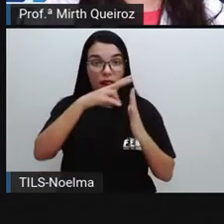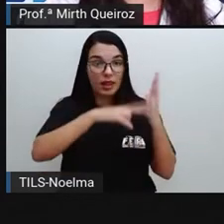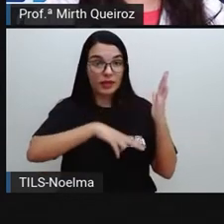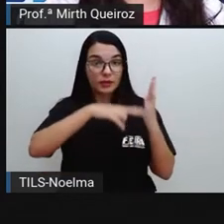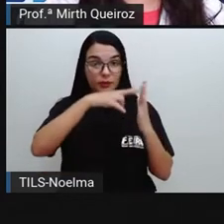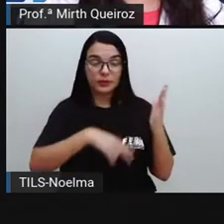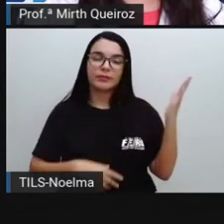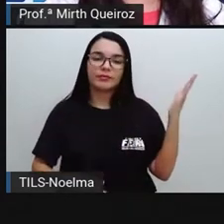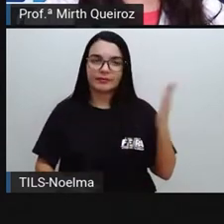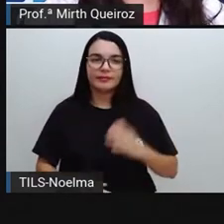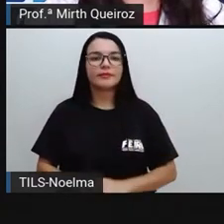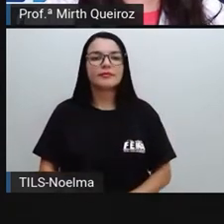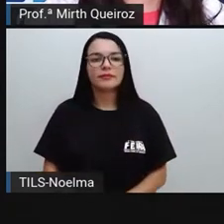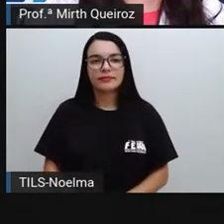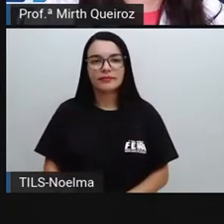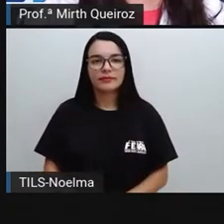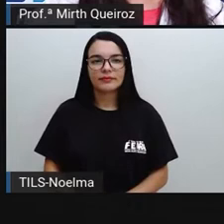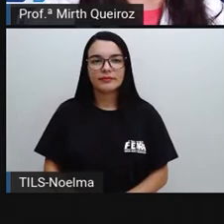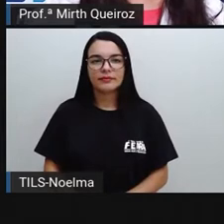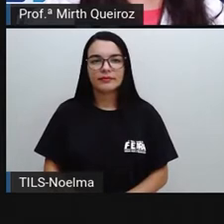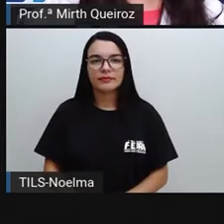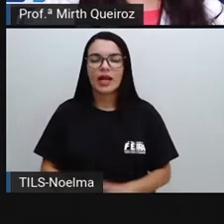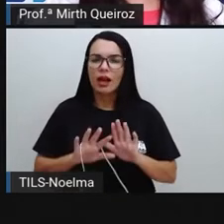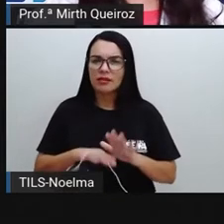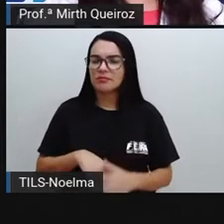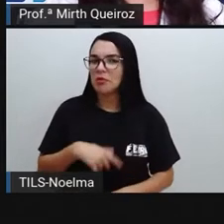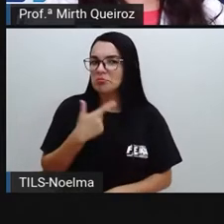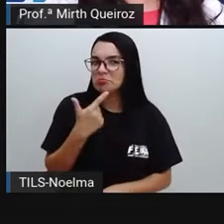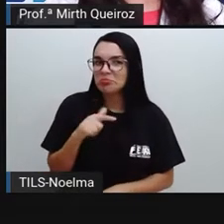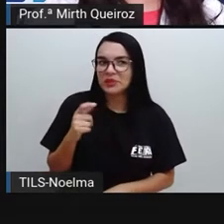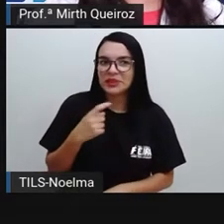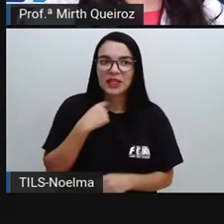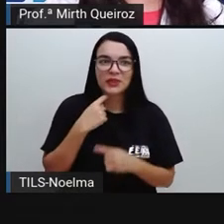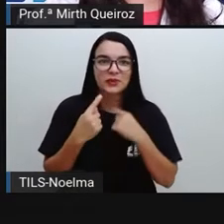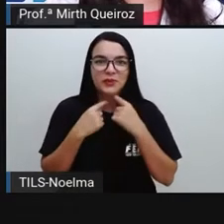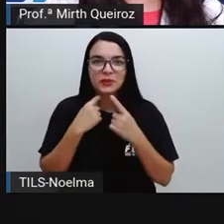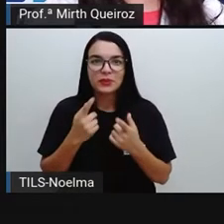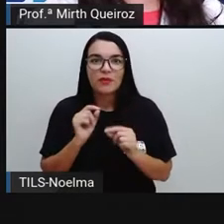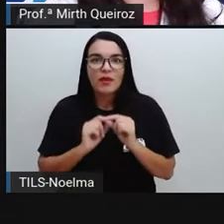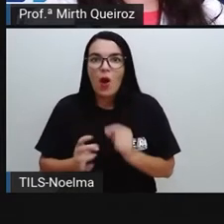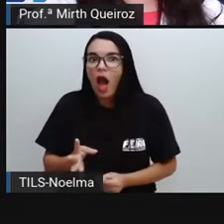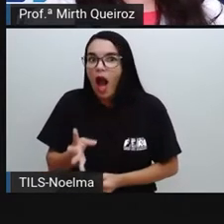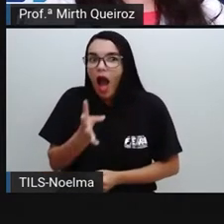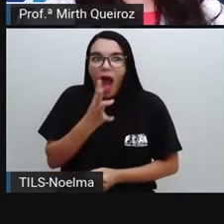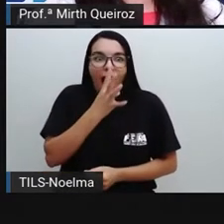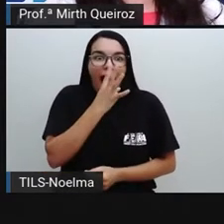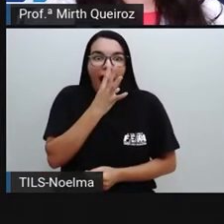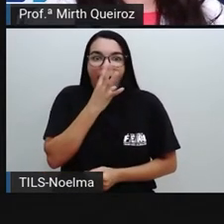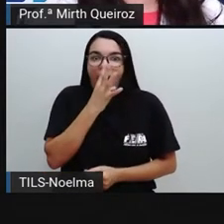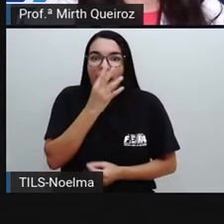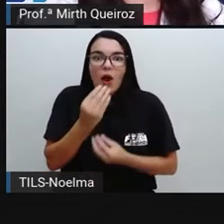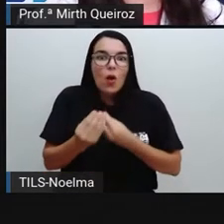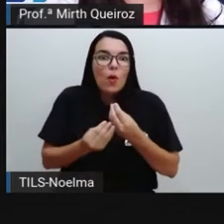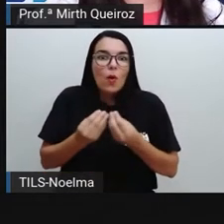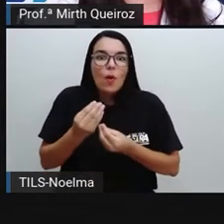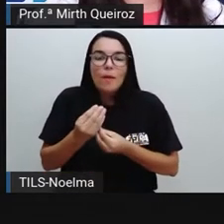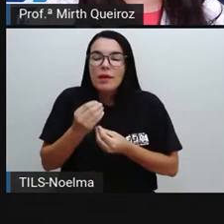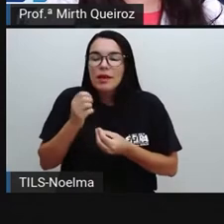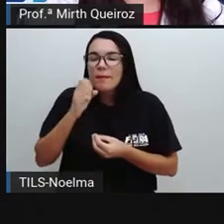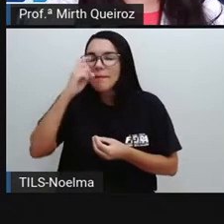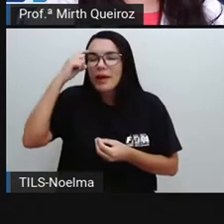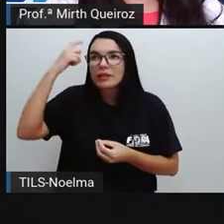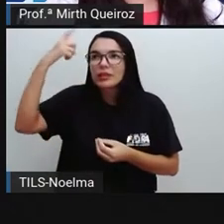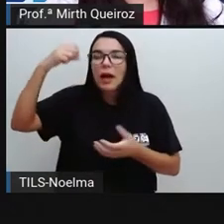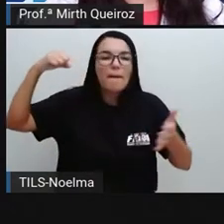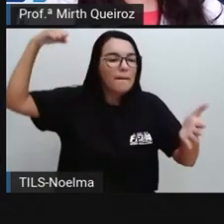texto. Vamos lá? Sem dúvida, impressionante imaginar como o impacto de um asteroide foi capaz de gerar